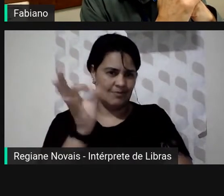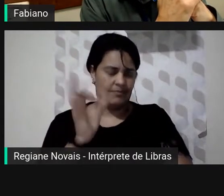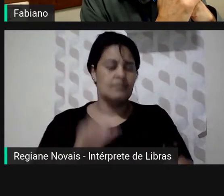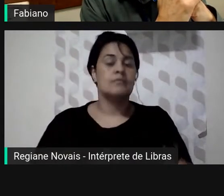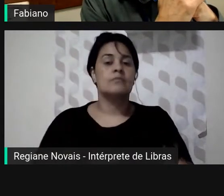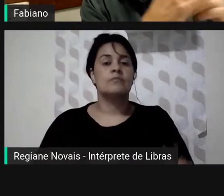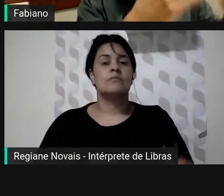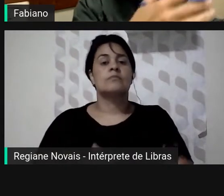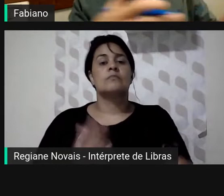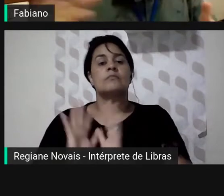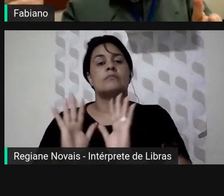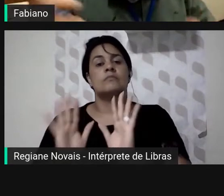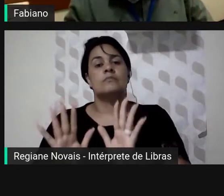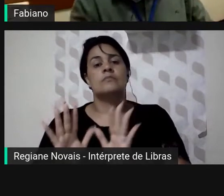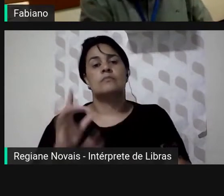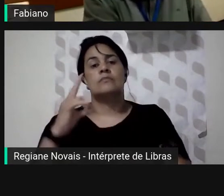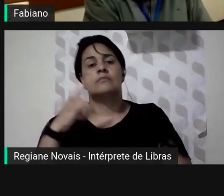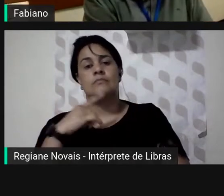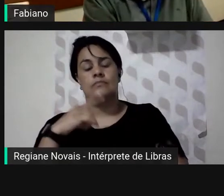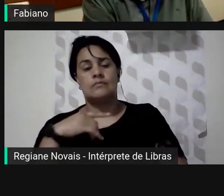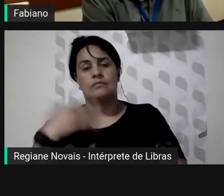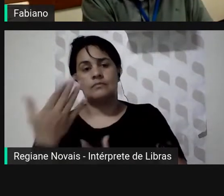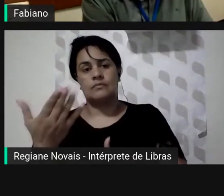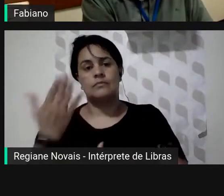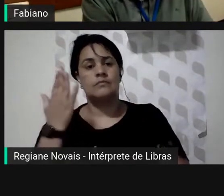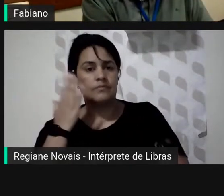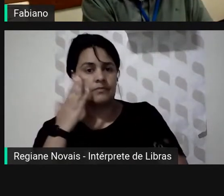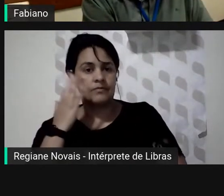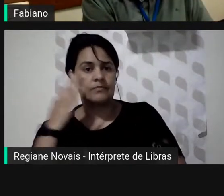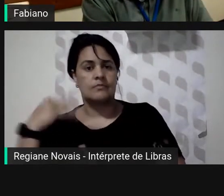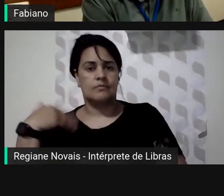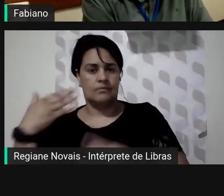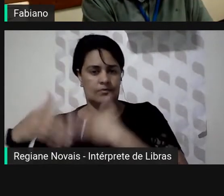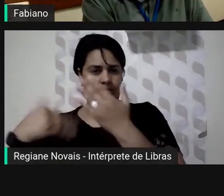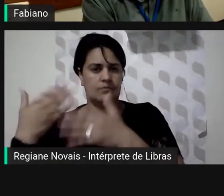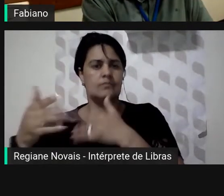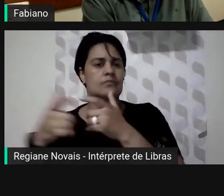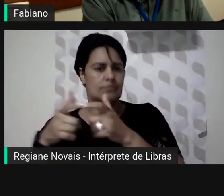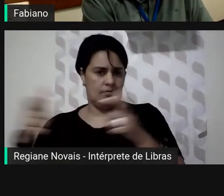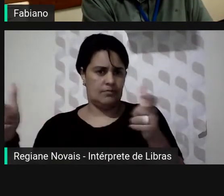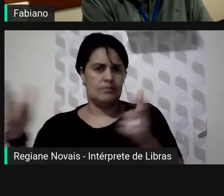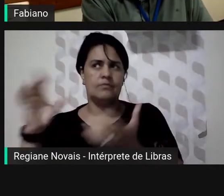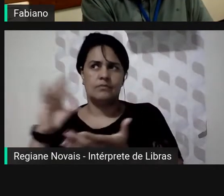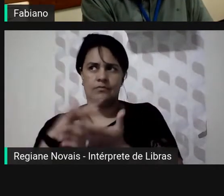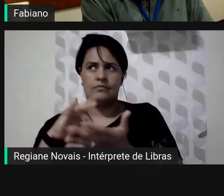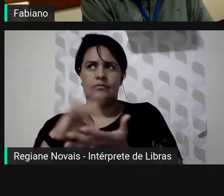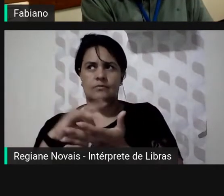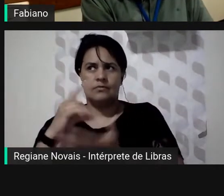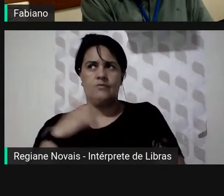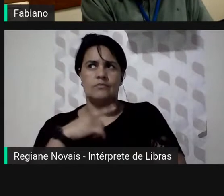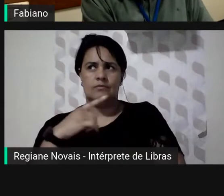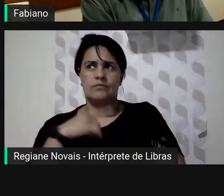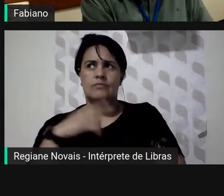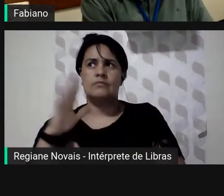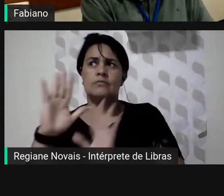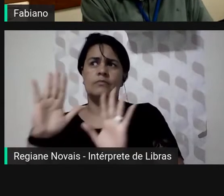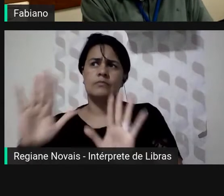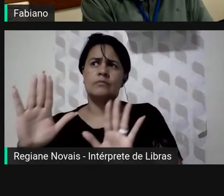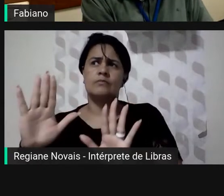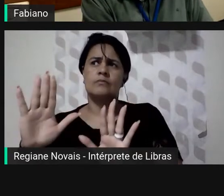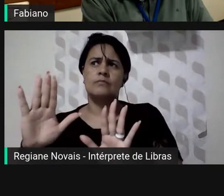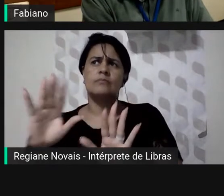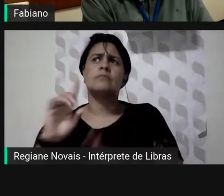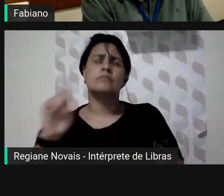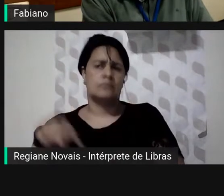mas ainda e lógico essa evolução veio crescente ao longo desses séculos mas hoje ainda temos